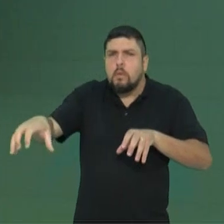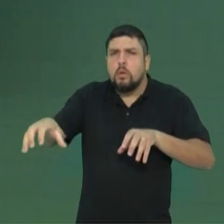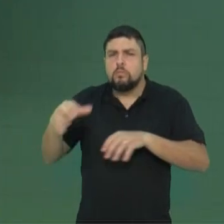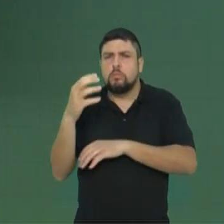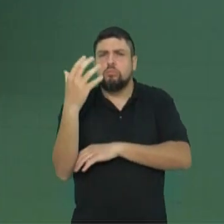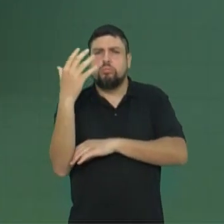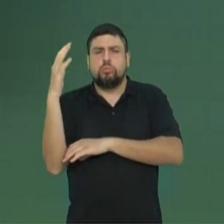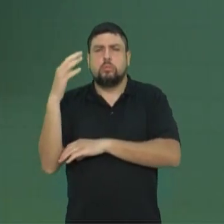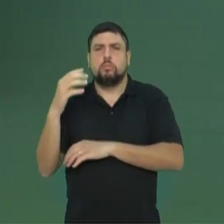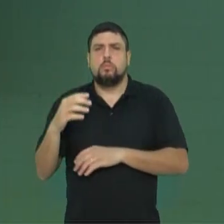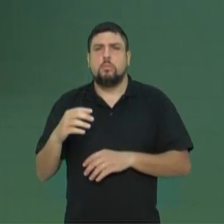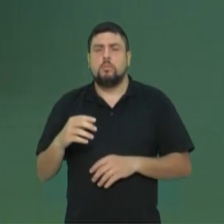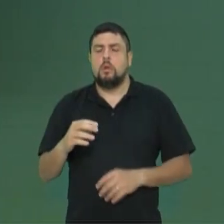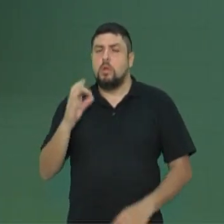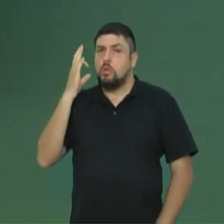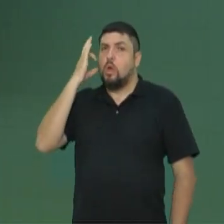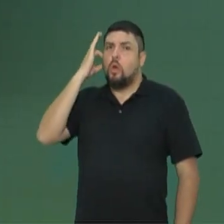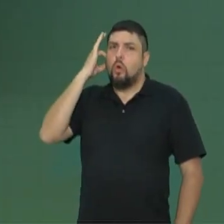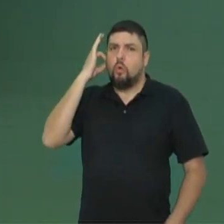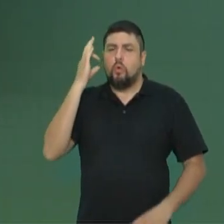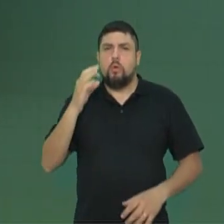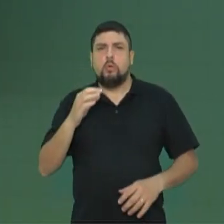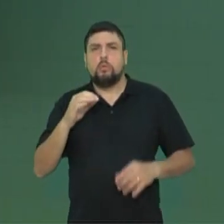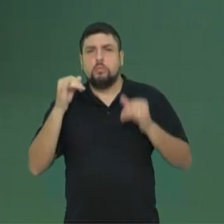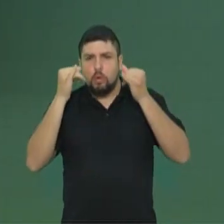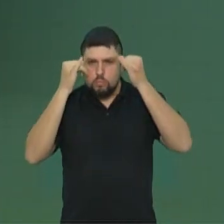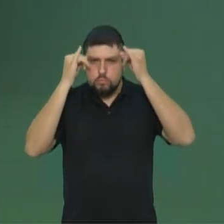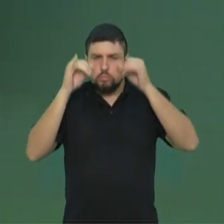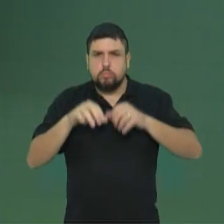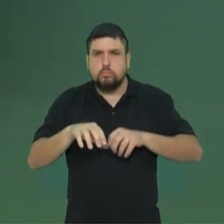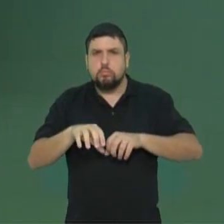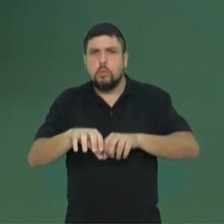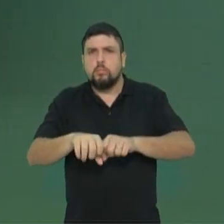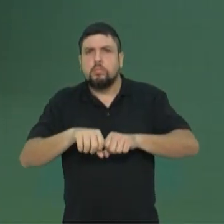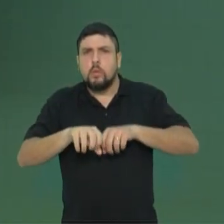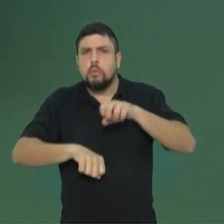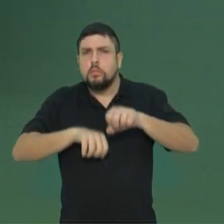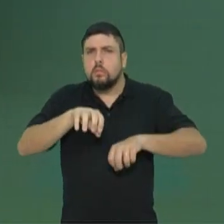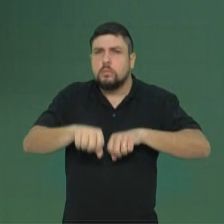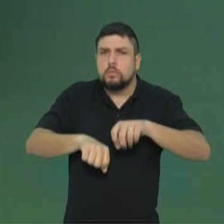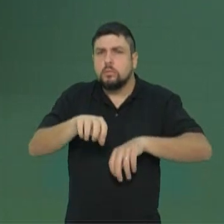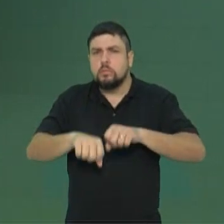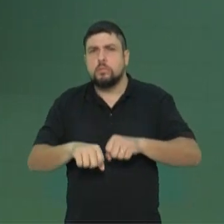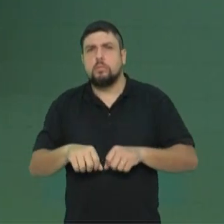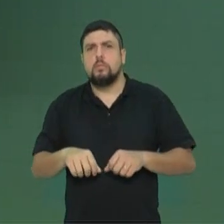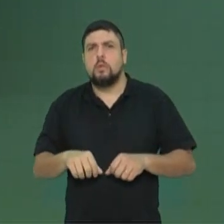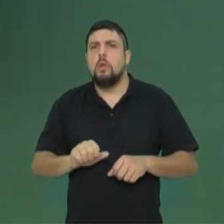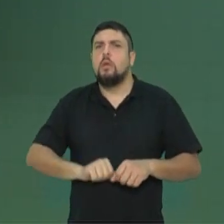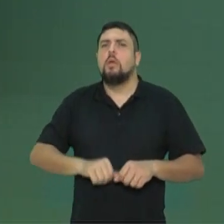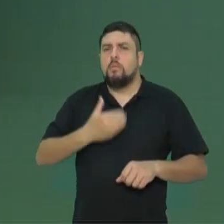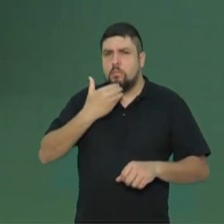ótimo para pastagem, o capim nativo ele é um pouquinho mais resistente que o capim lá dos campos do Rio Grande do Sul,